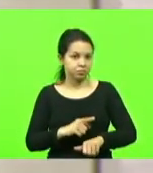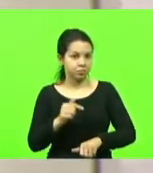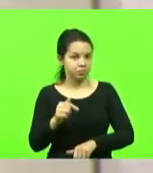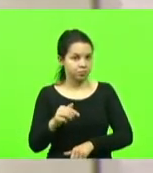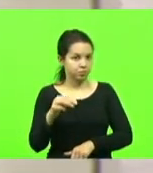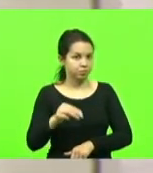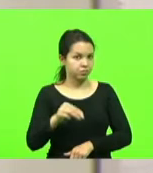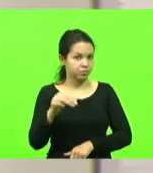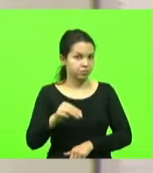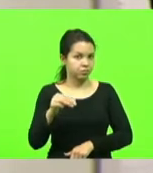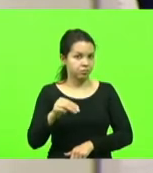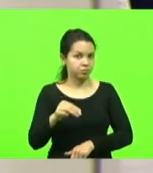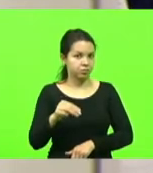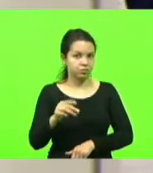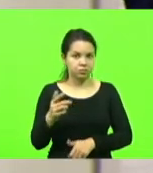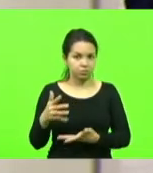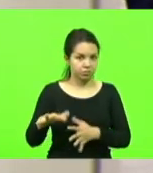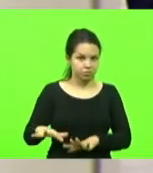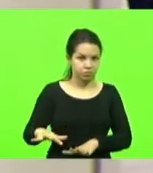Não?